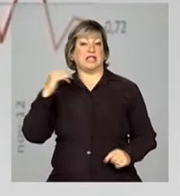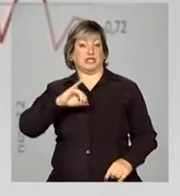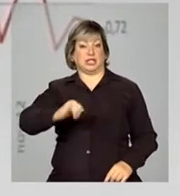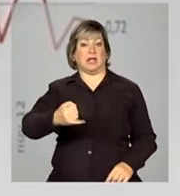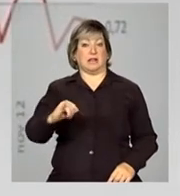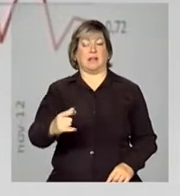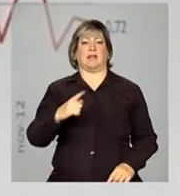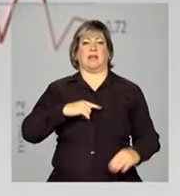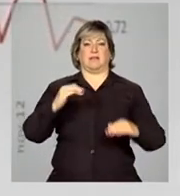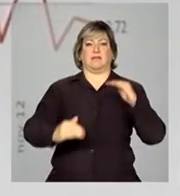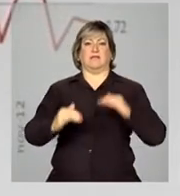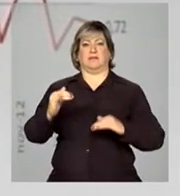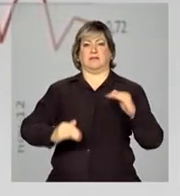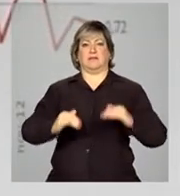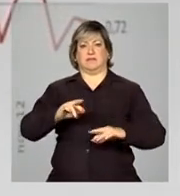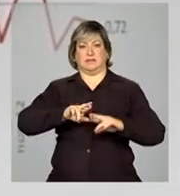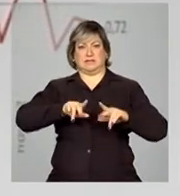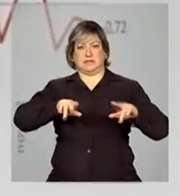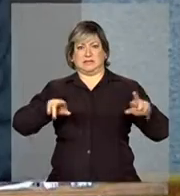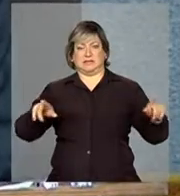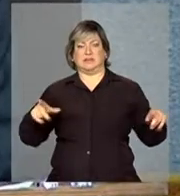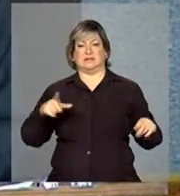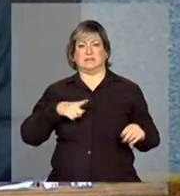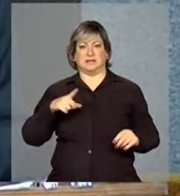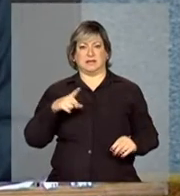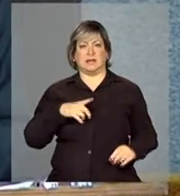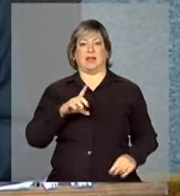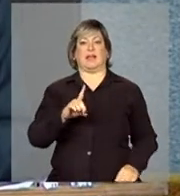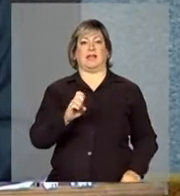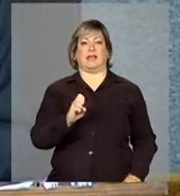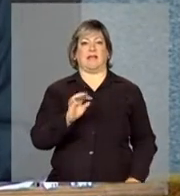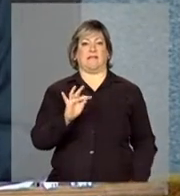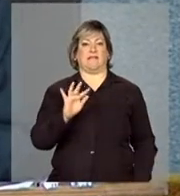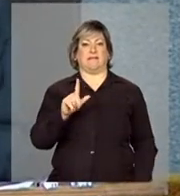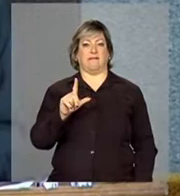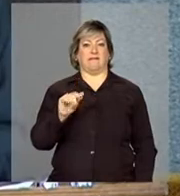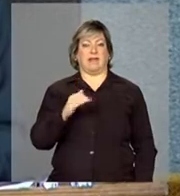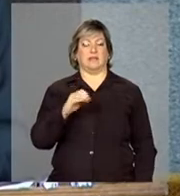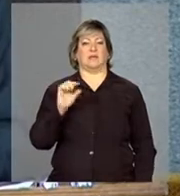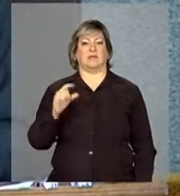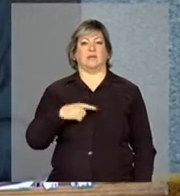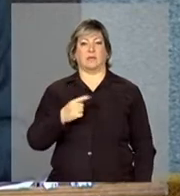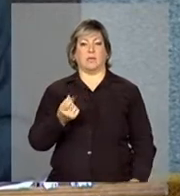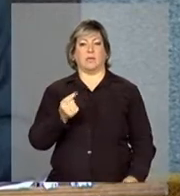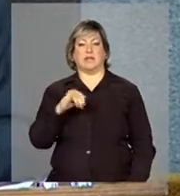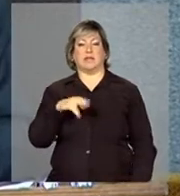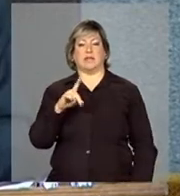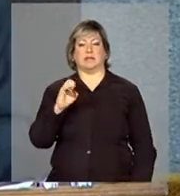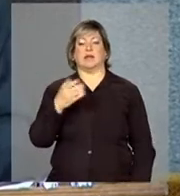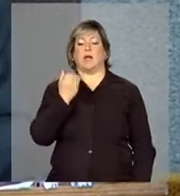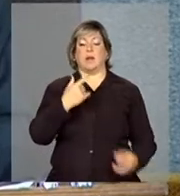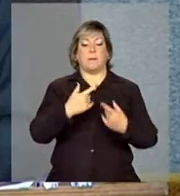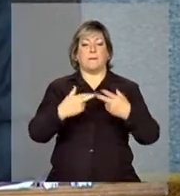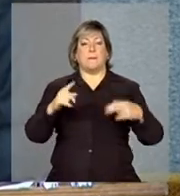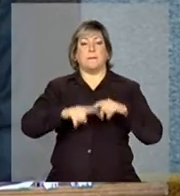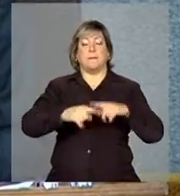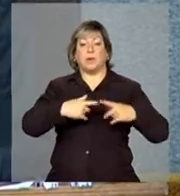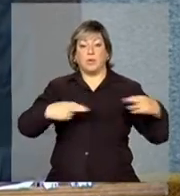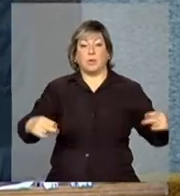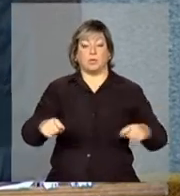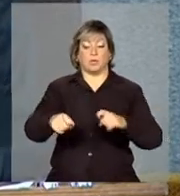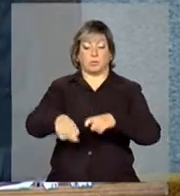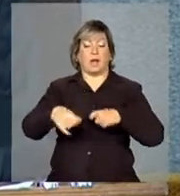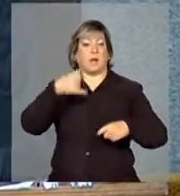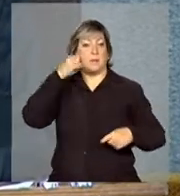temos variações negativas. Nós temos deflação no índice de preço atacado dos produtos agropecuários. E a